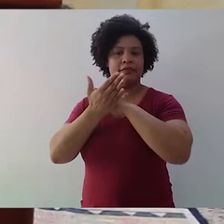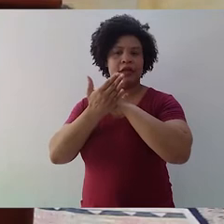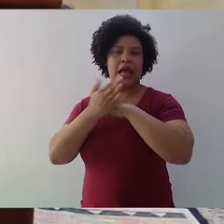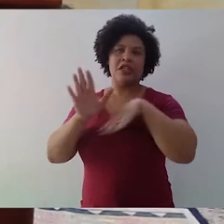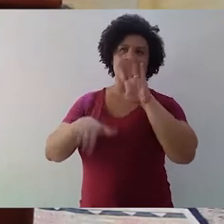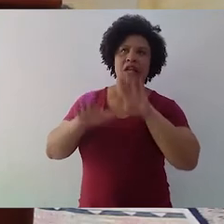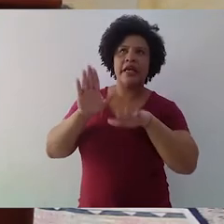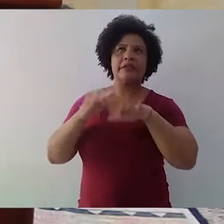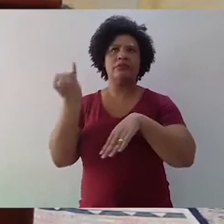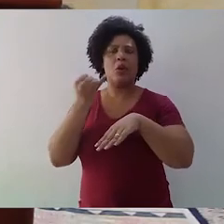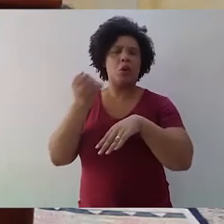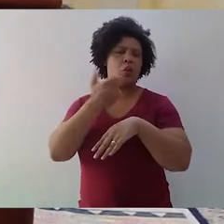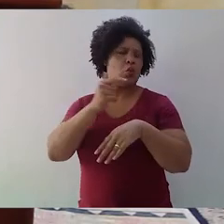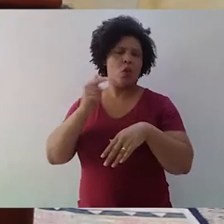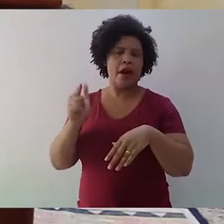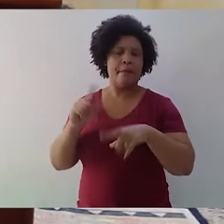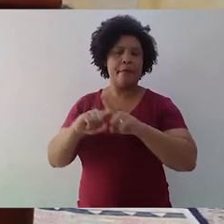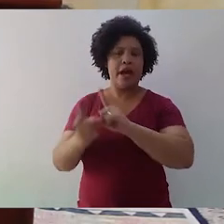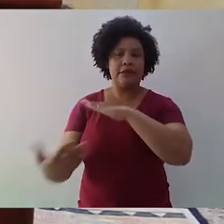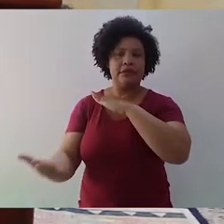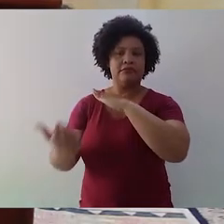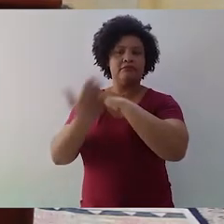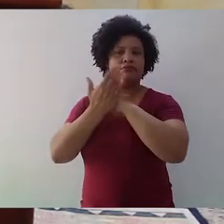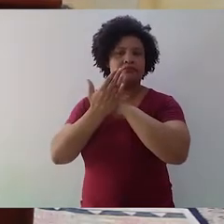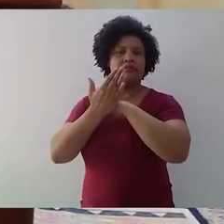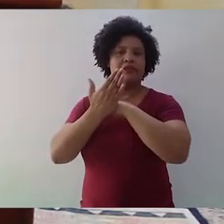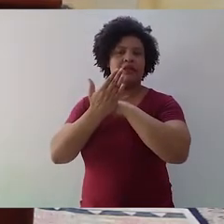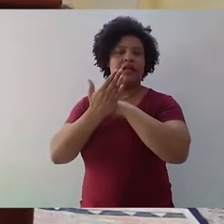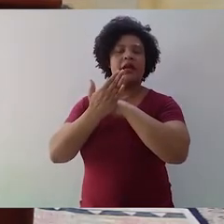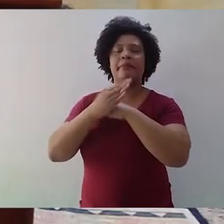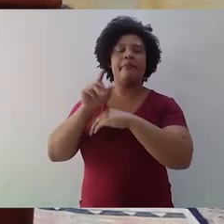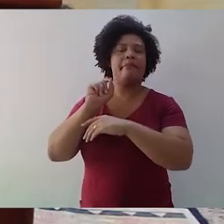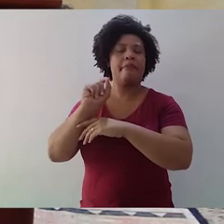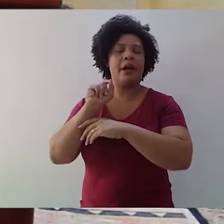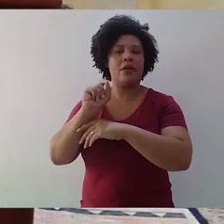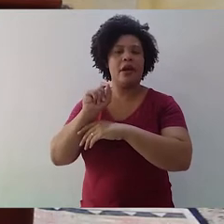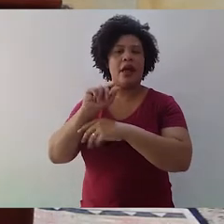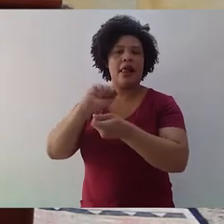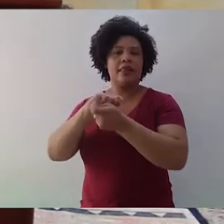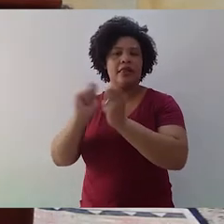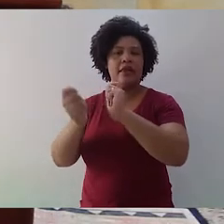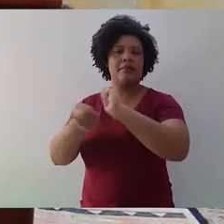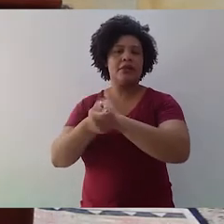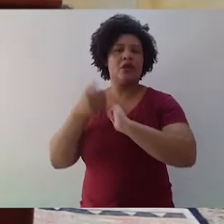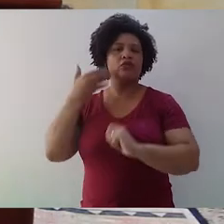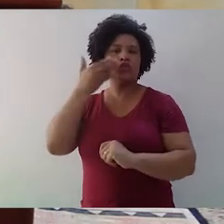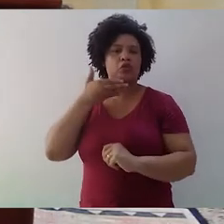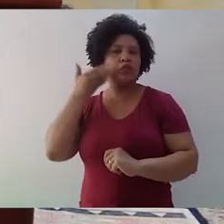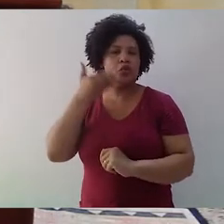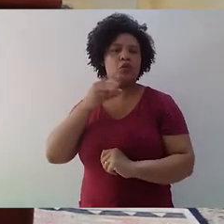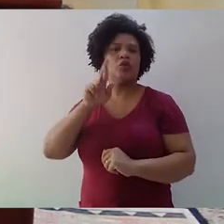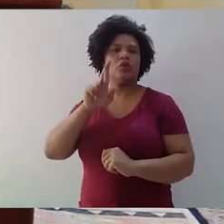importados na totalidade, a sempre que se fazer o mutatis mutandis, ou seja, adaptar aquilo que a retórica